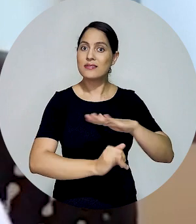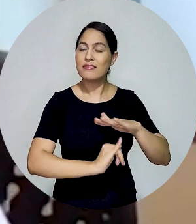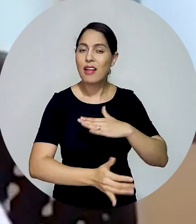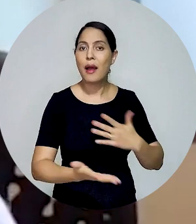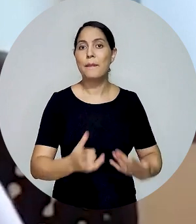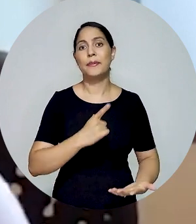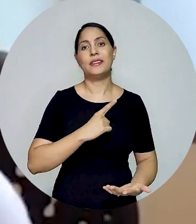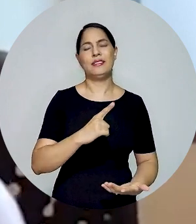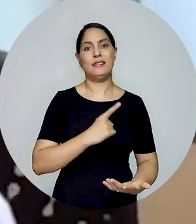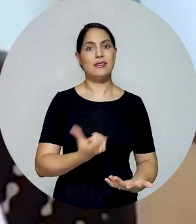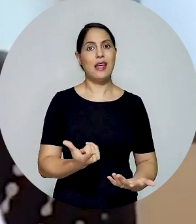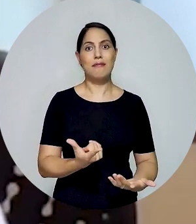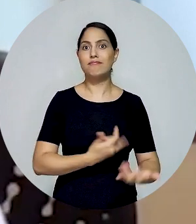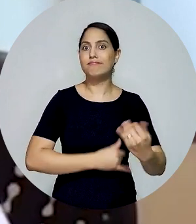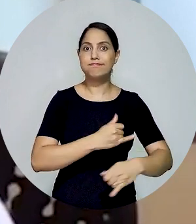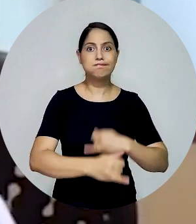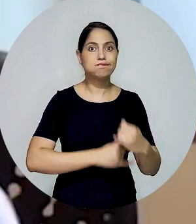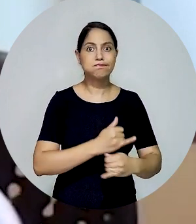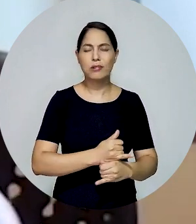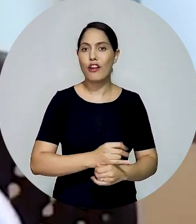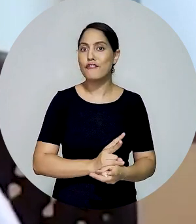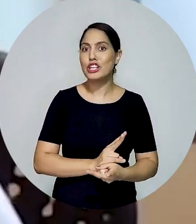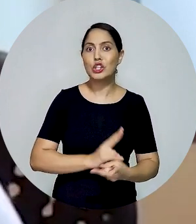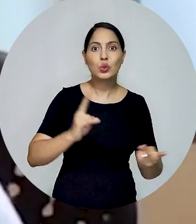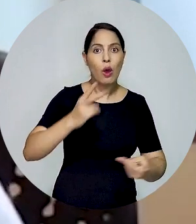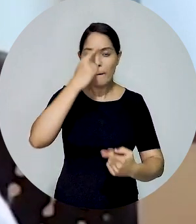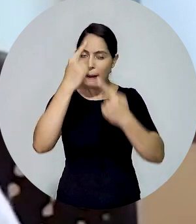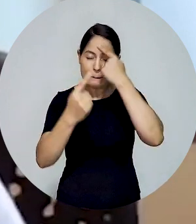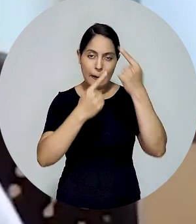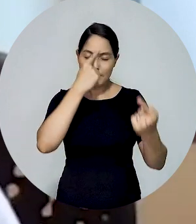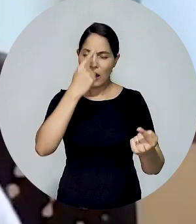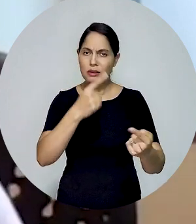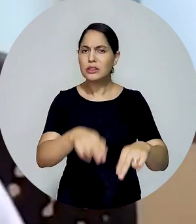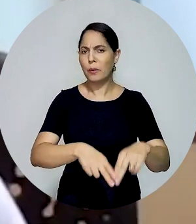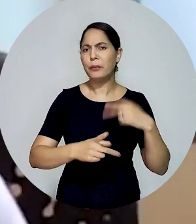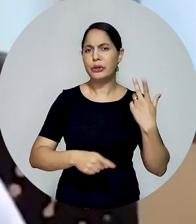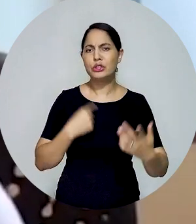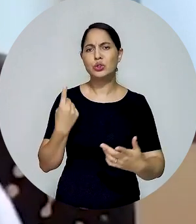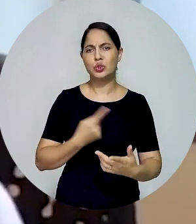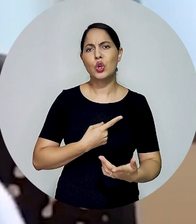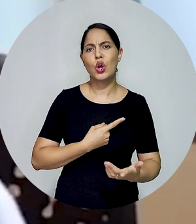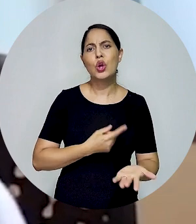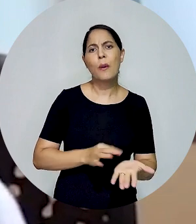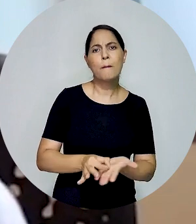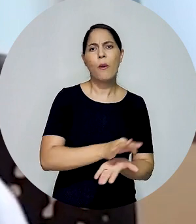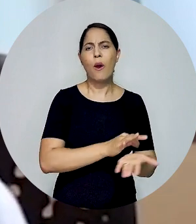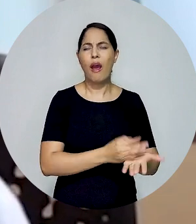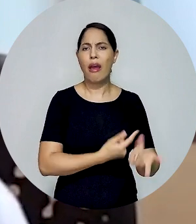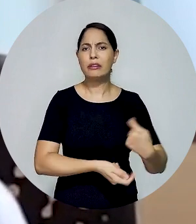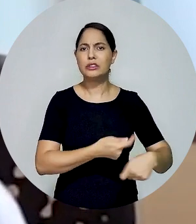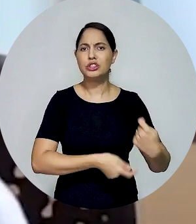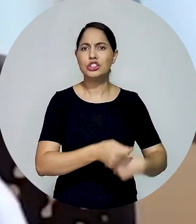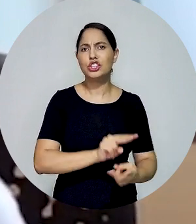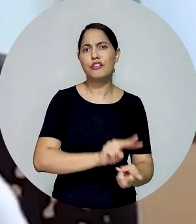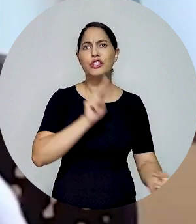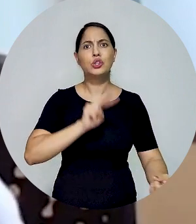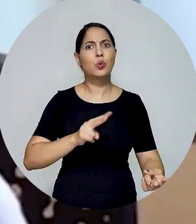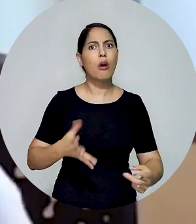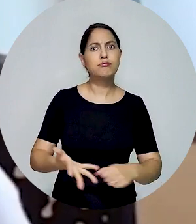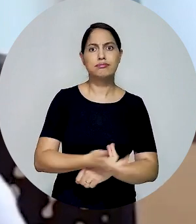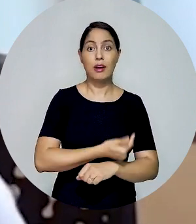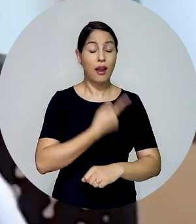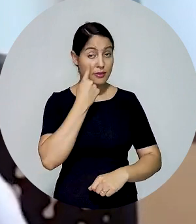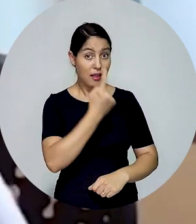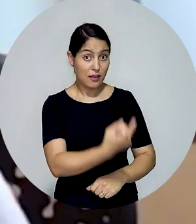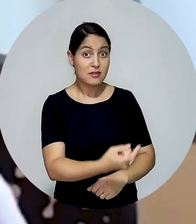startups, que é muito criativa nessa parte digital. É muito interessante a gente ter um desenvolvimento de moeda virtual e, de